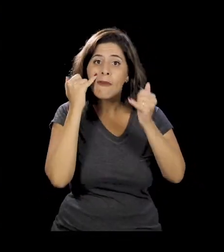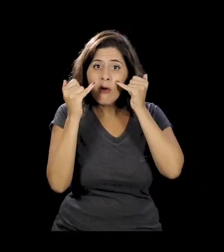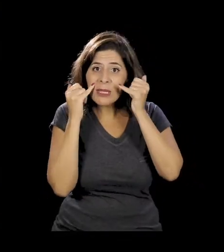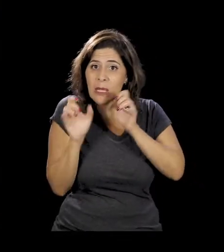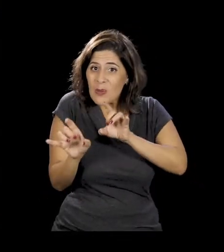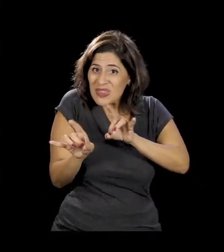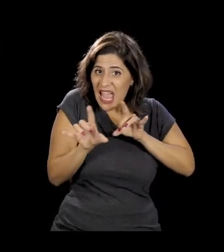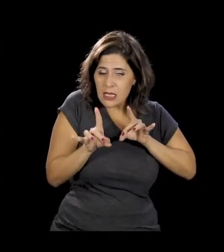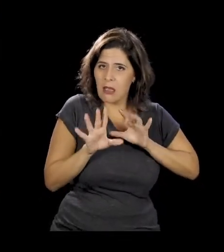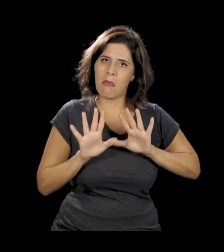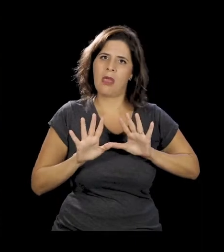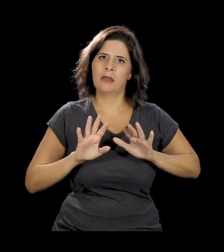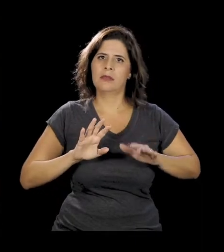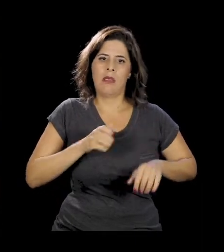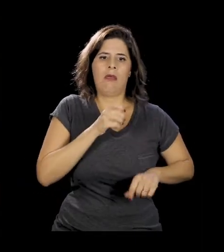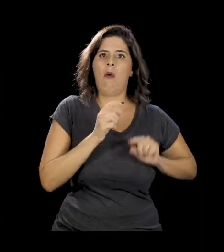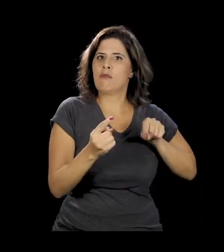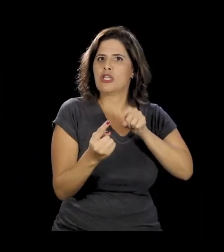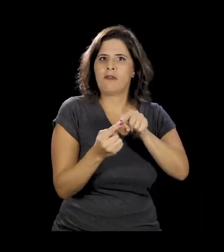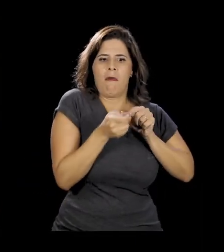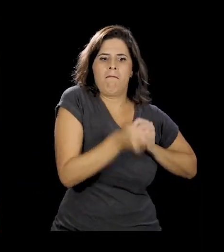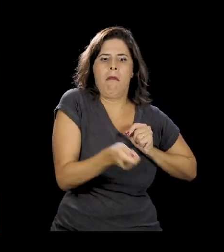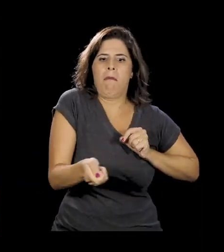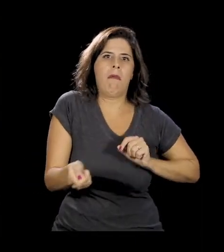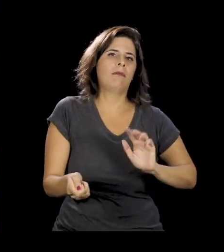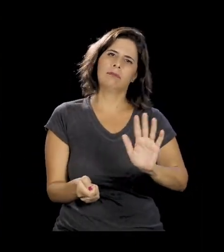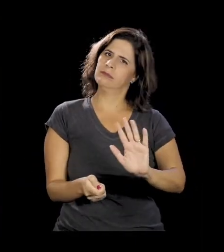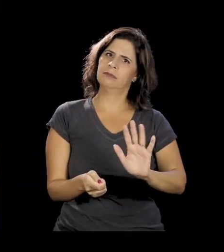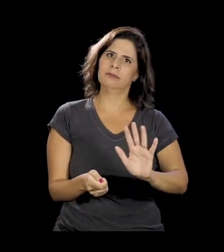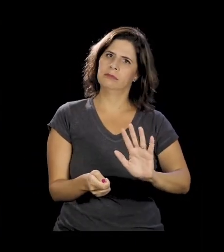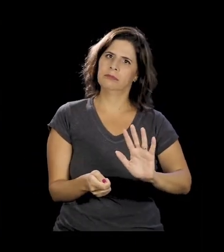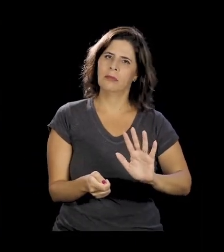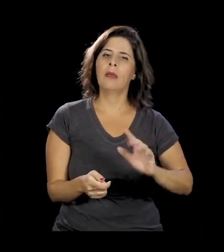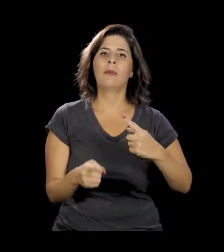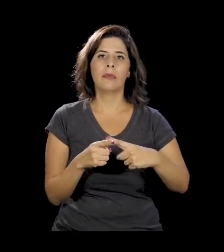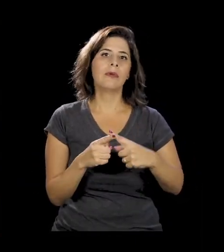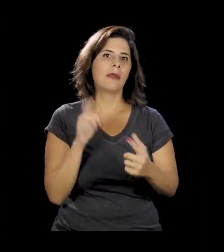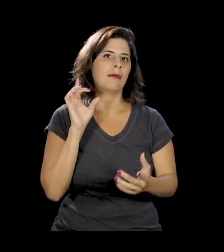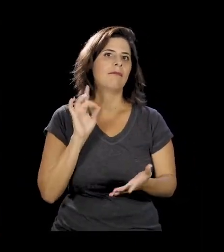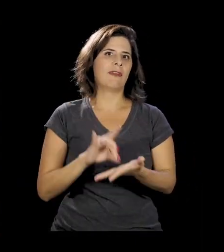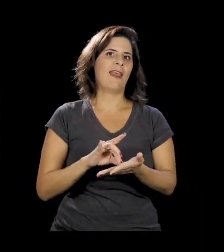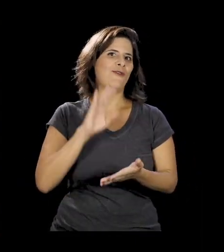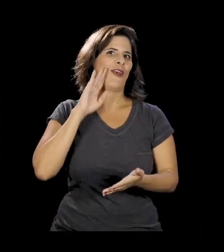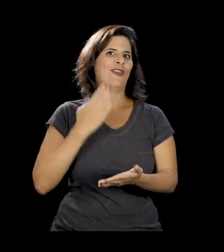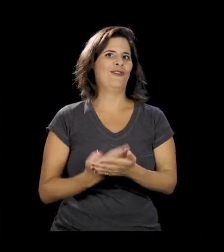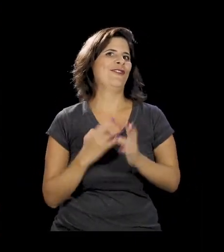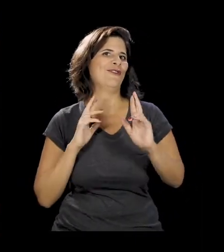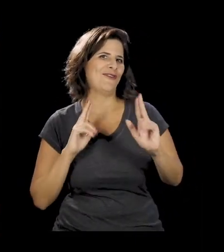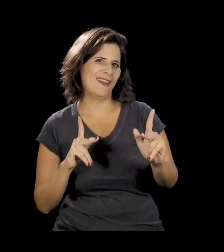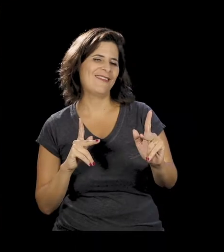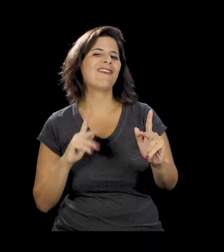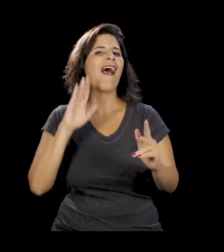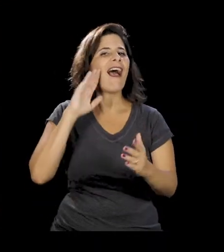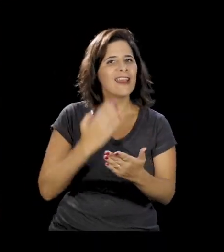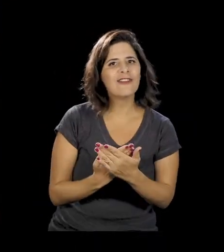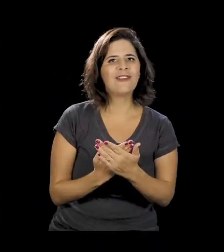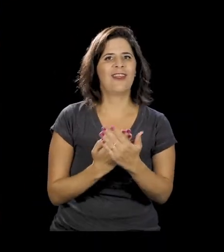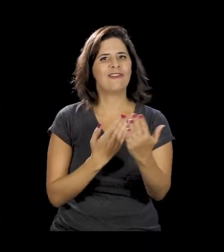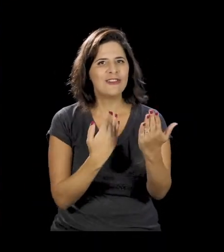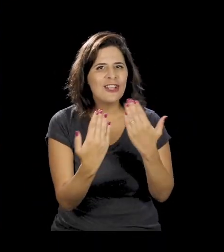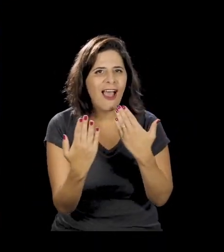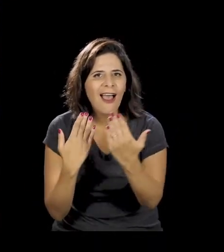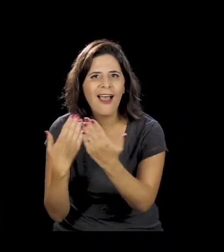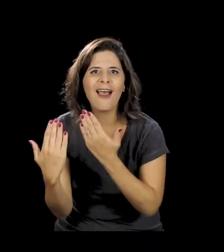mas não determinar. É assim que se faz. Não, porque, na verdade, a gente também não acredita nisso. A gente acredita nos diálogos,